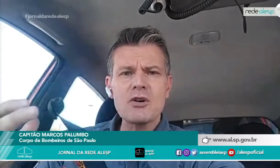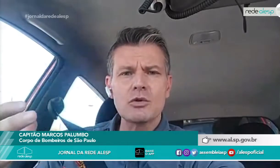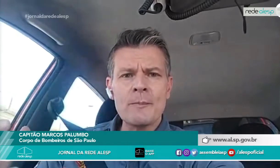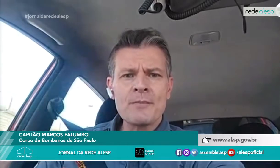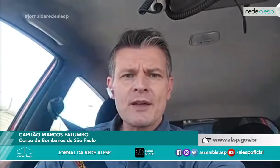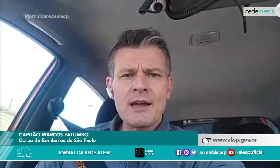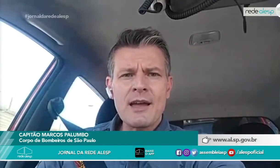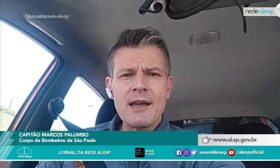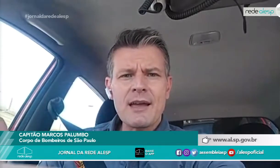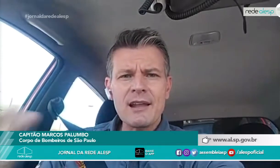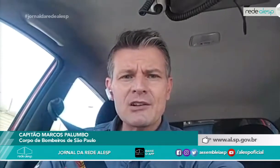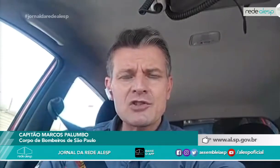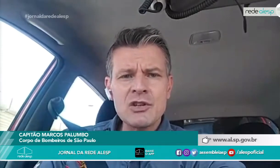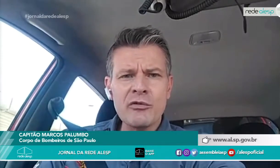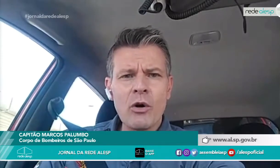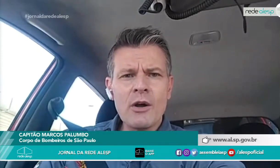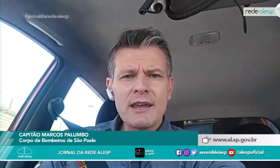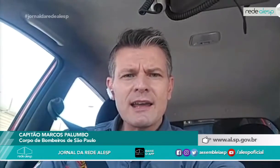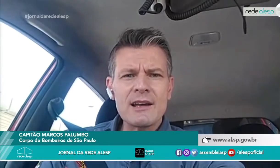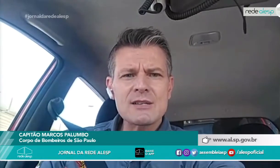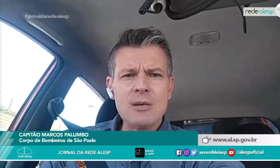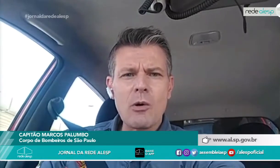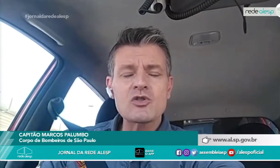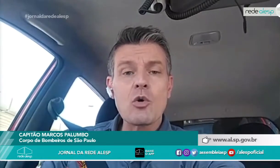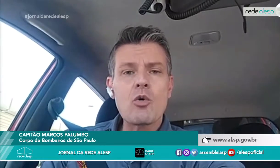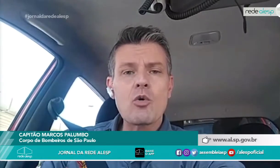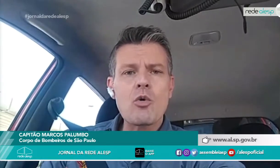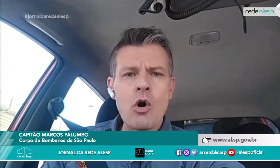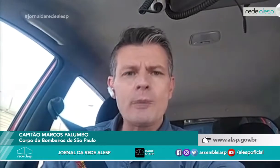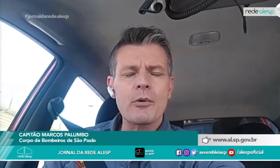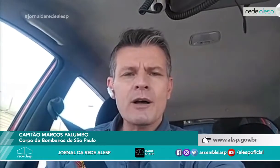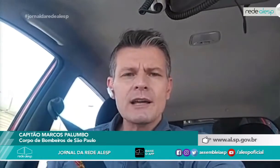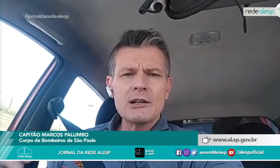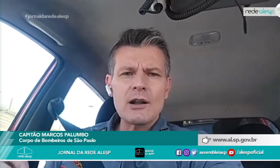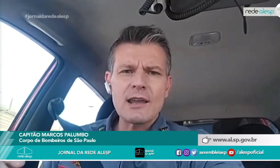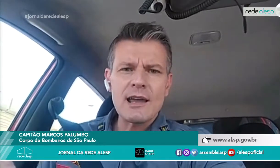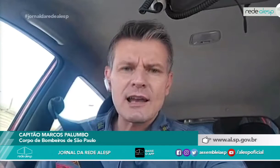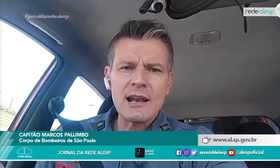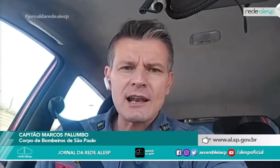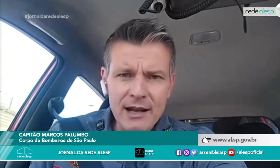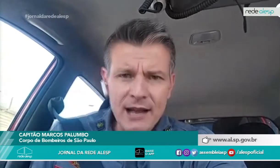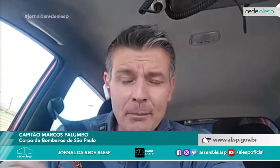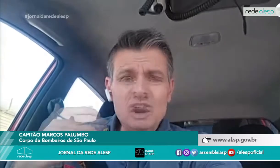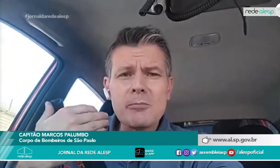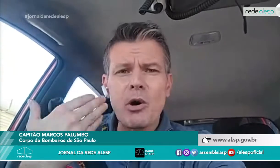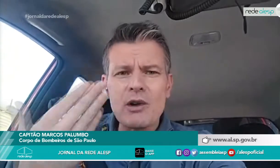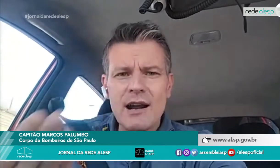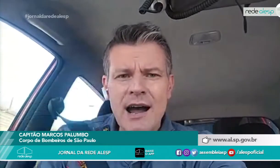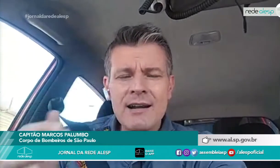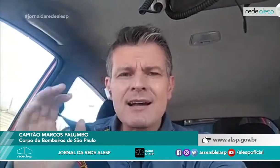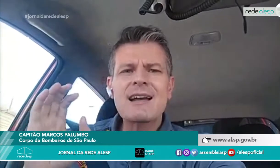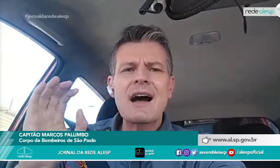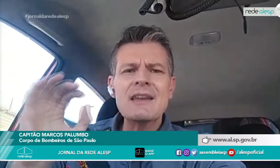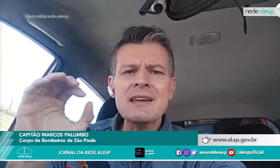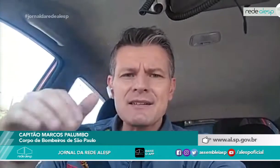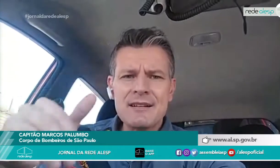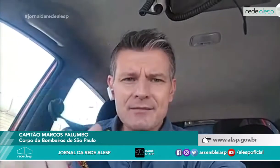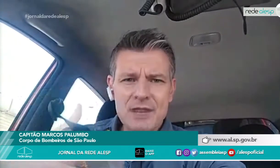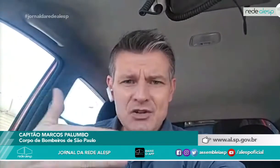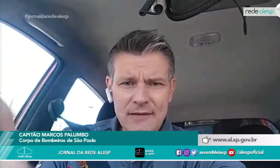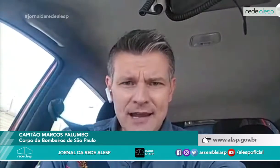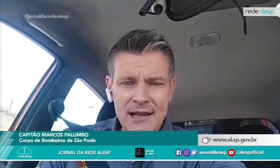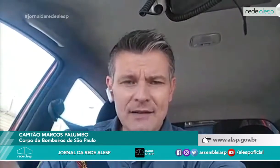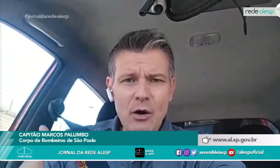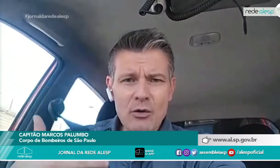um peso muito relativo em relação ao seu corpo e na hora que ela ela pode emborcar cair